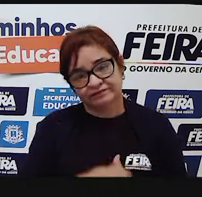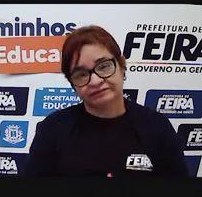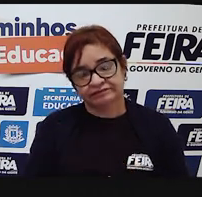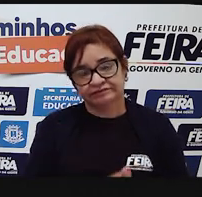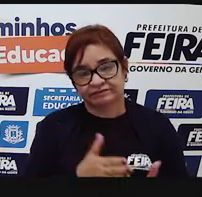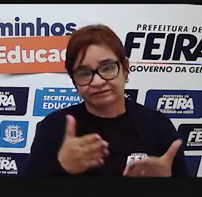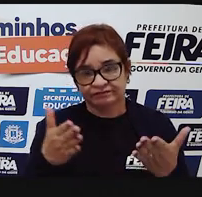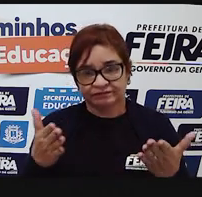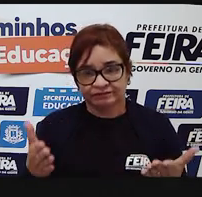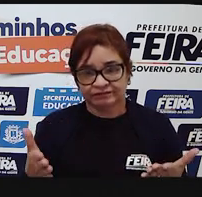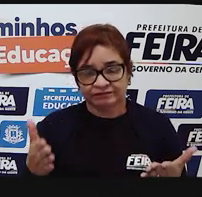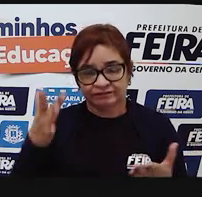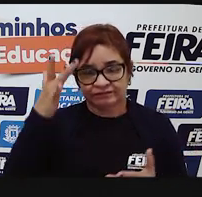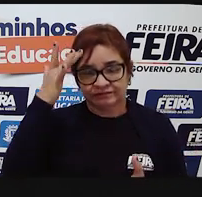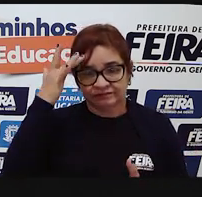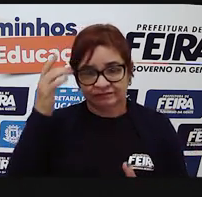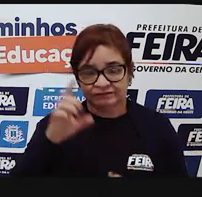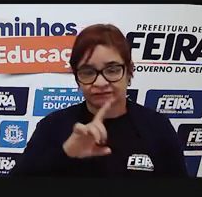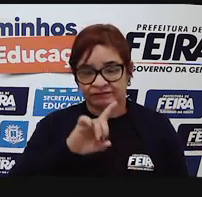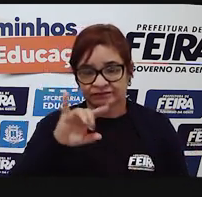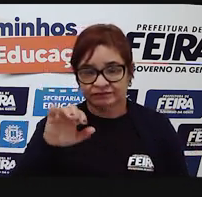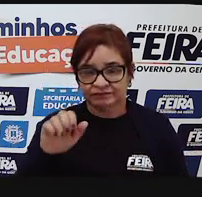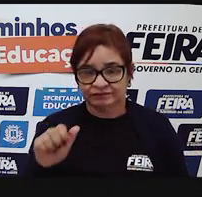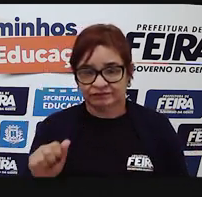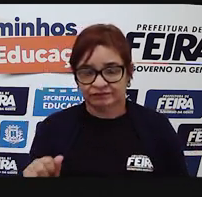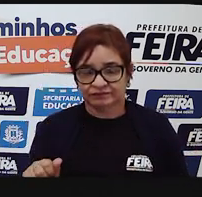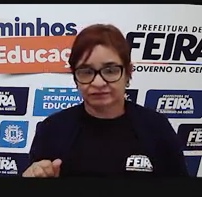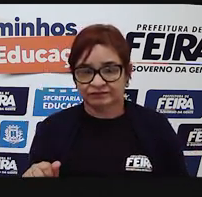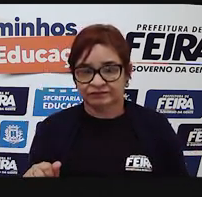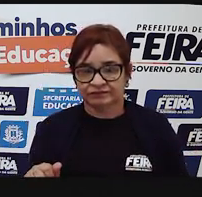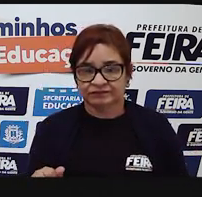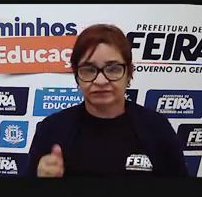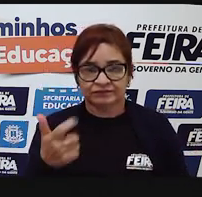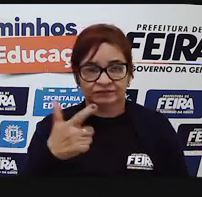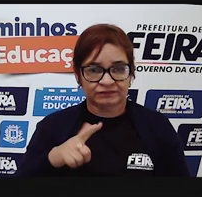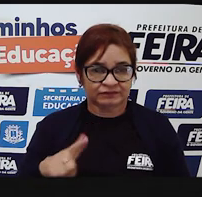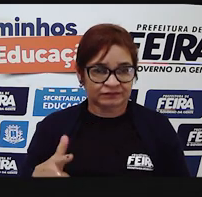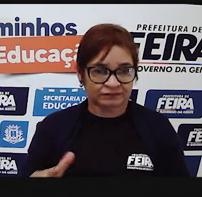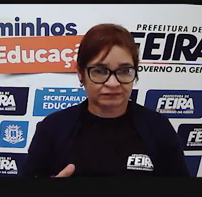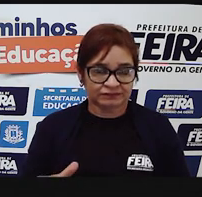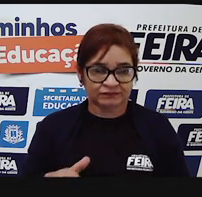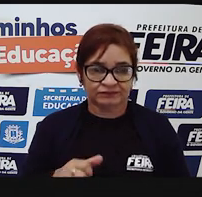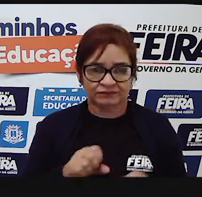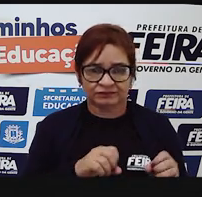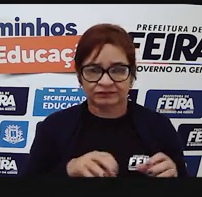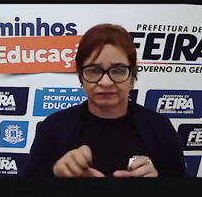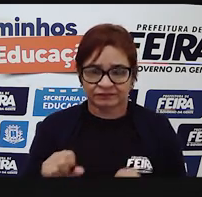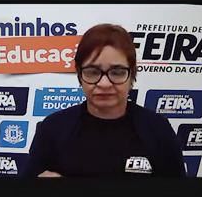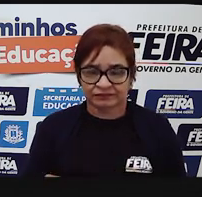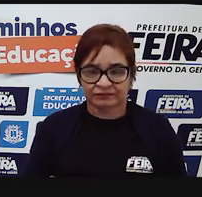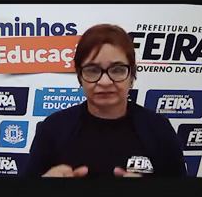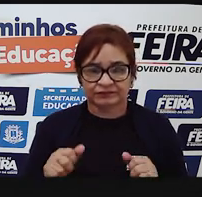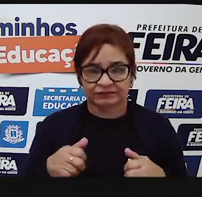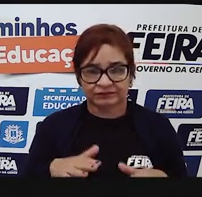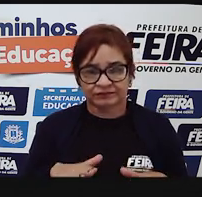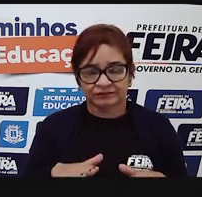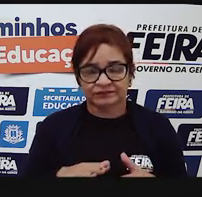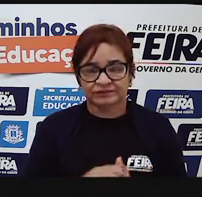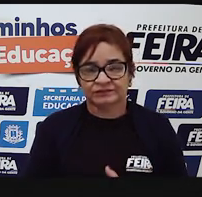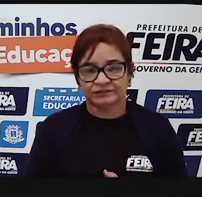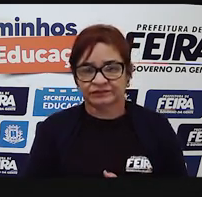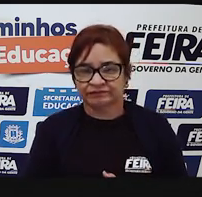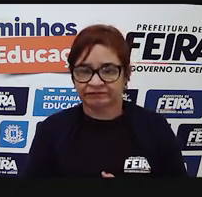responsáveis, amanhã é dia de maratonar e não haverá aula. Pode maratonar em paz.